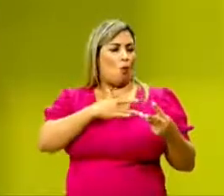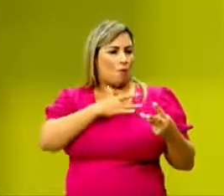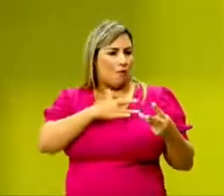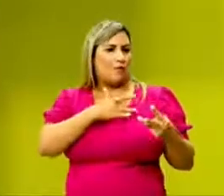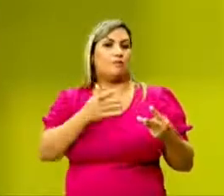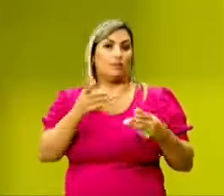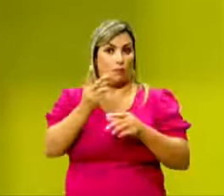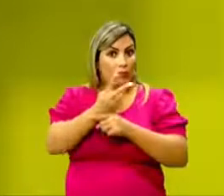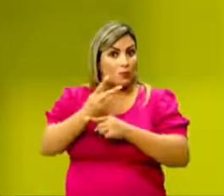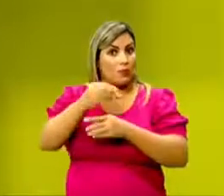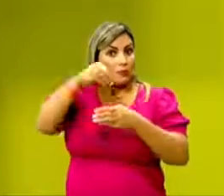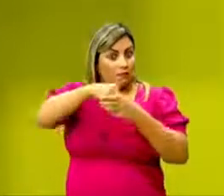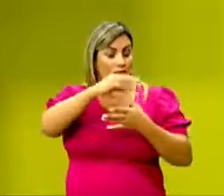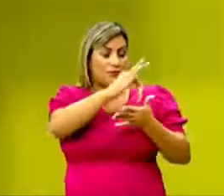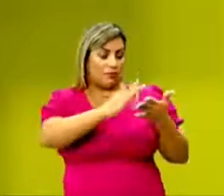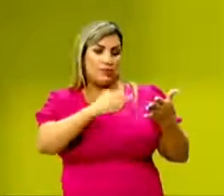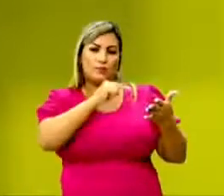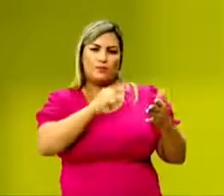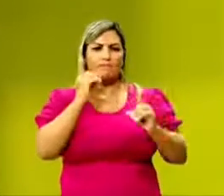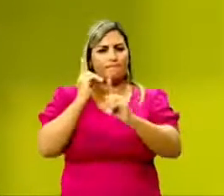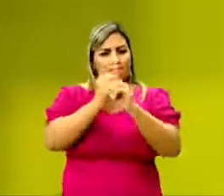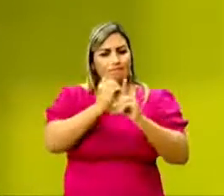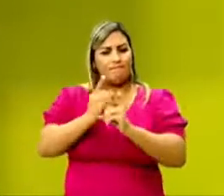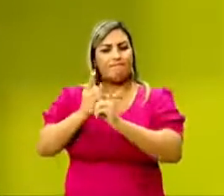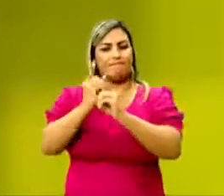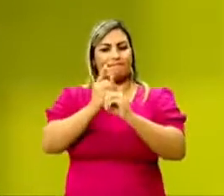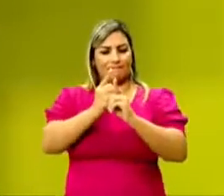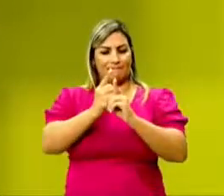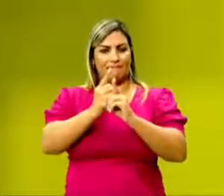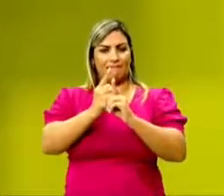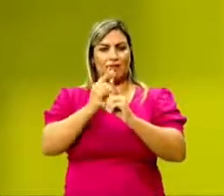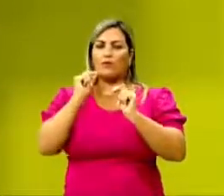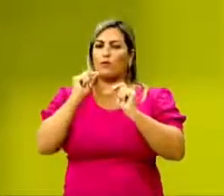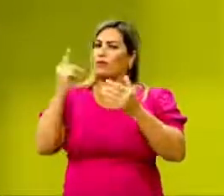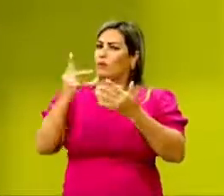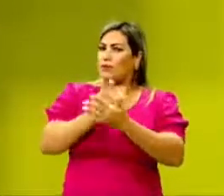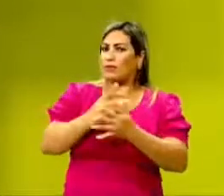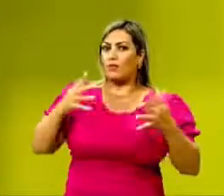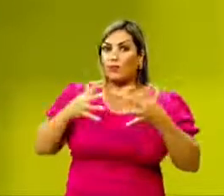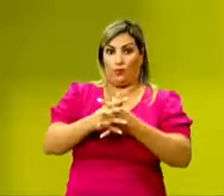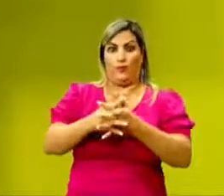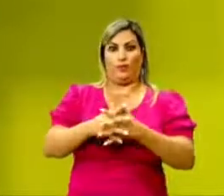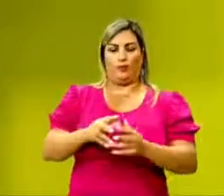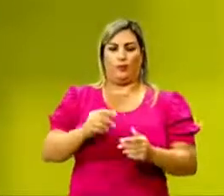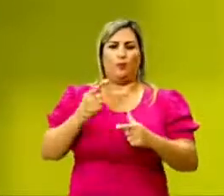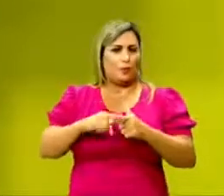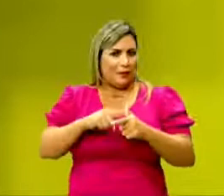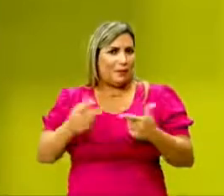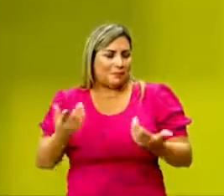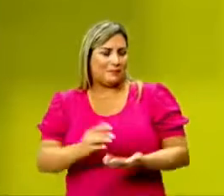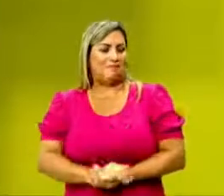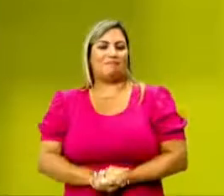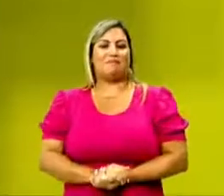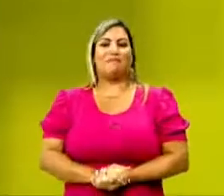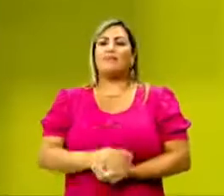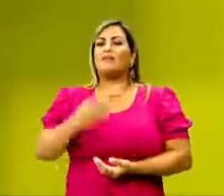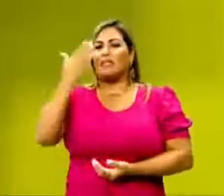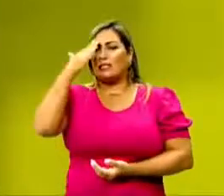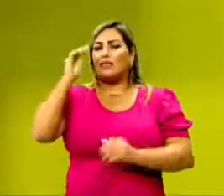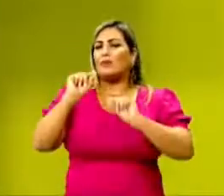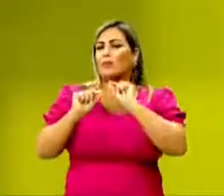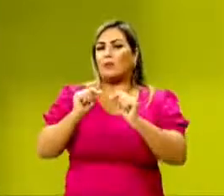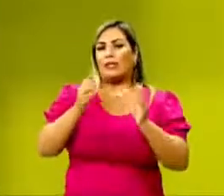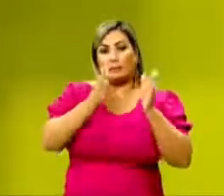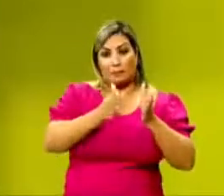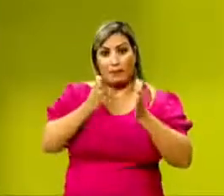procurar nesse enredo e identificar o que gera o conflito. Para isso, é claro que nós precisamos entender